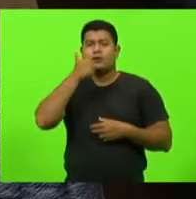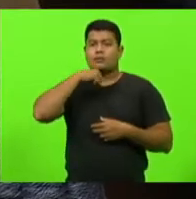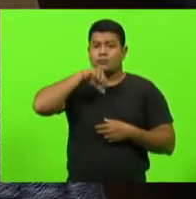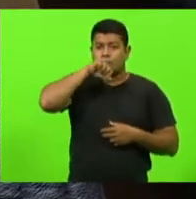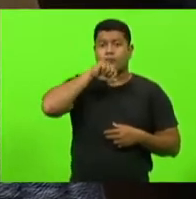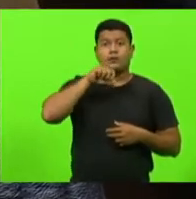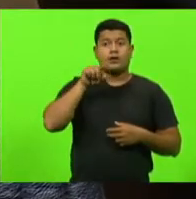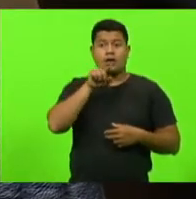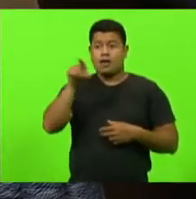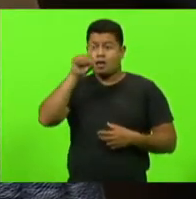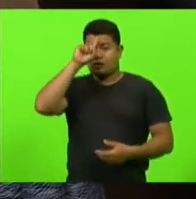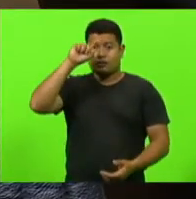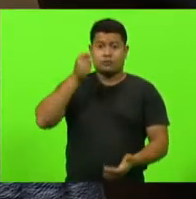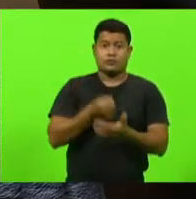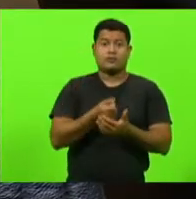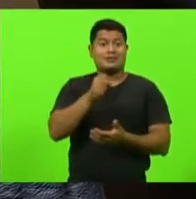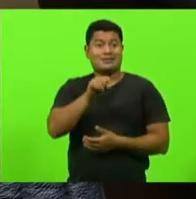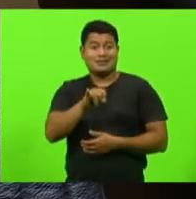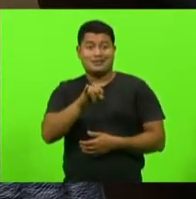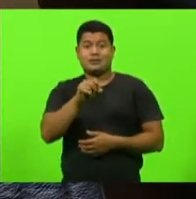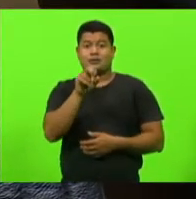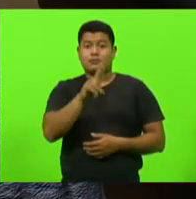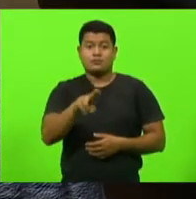usar, se não é para usar, ponto final.